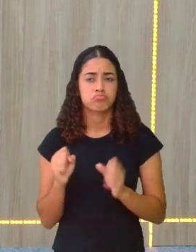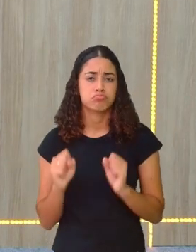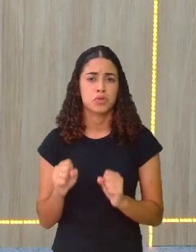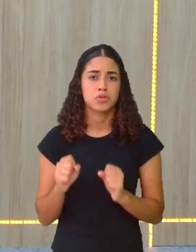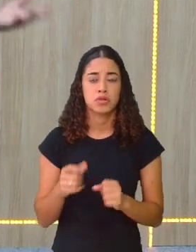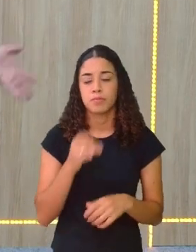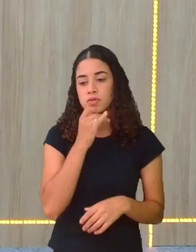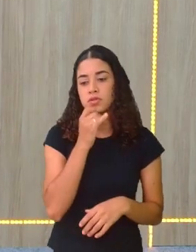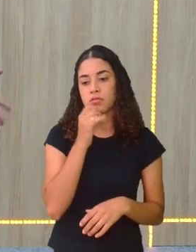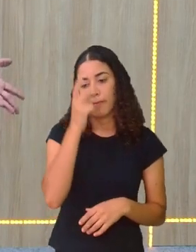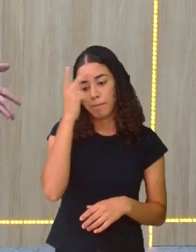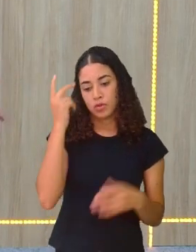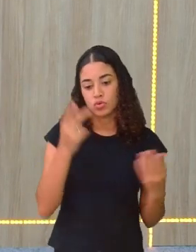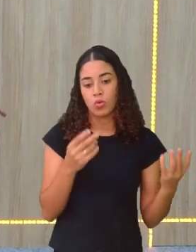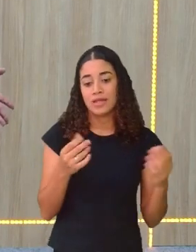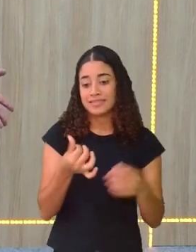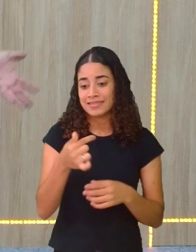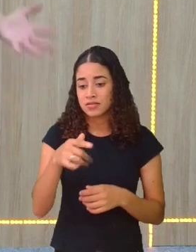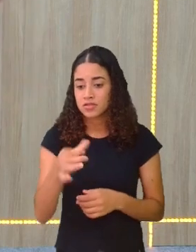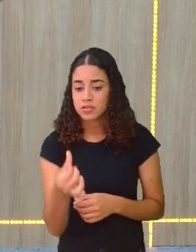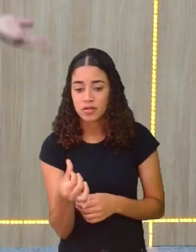tenham gente suficiente para fazer.